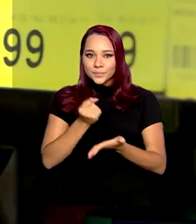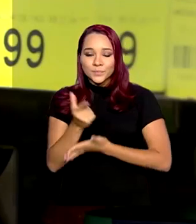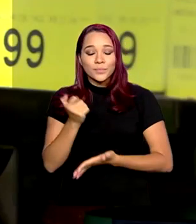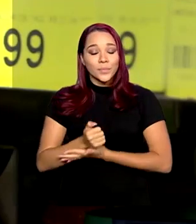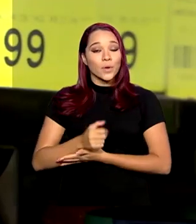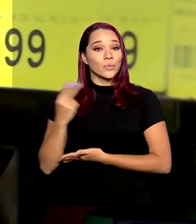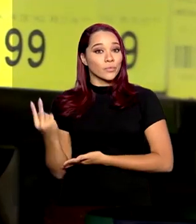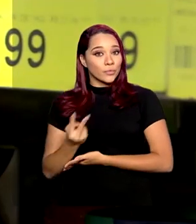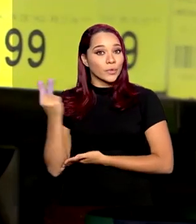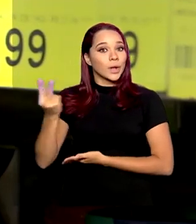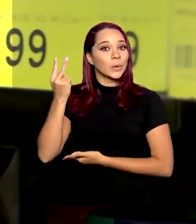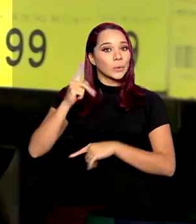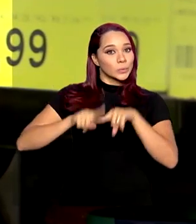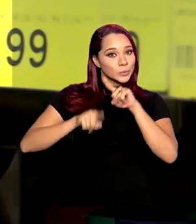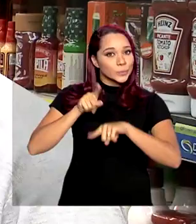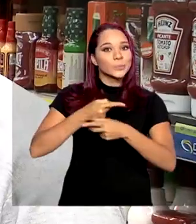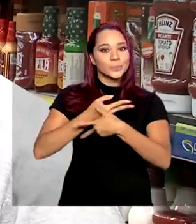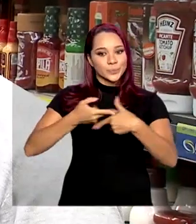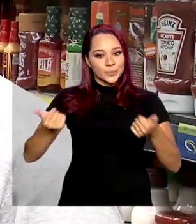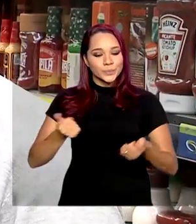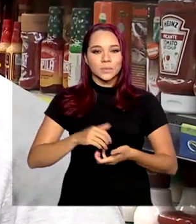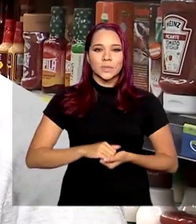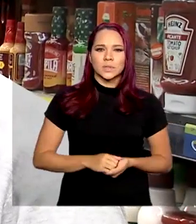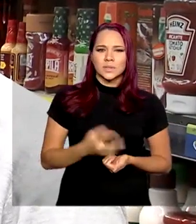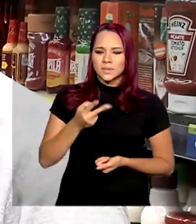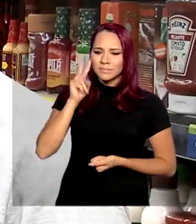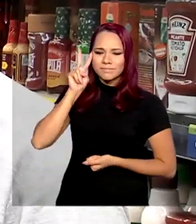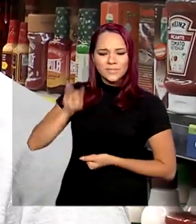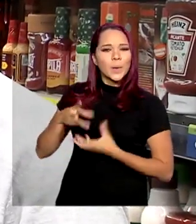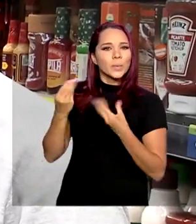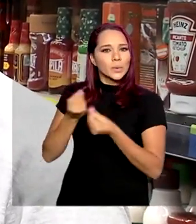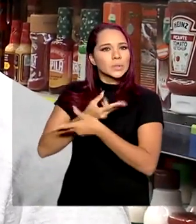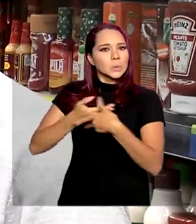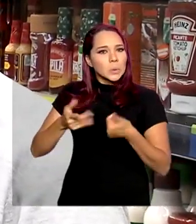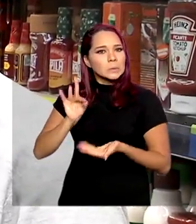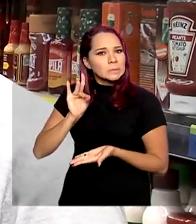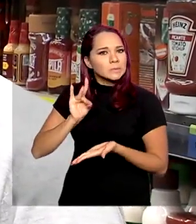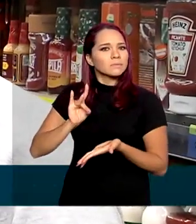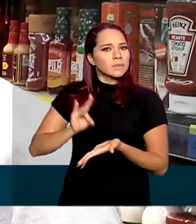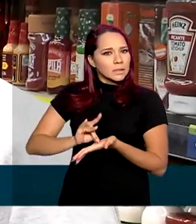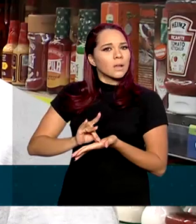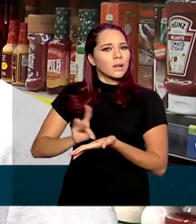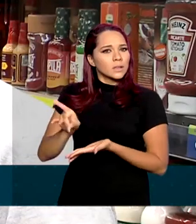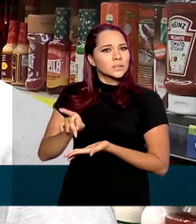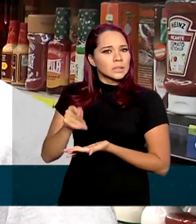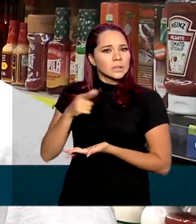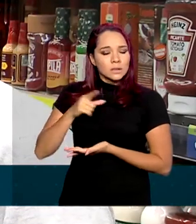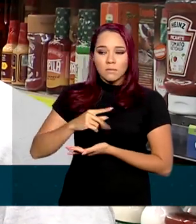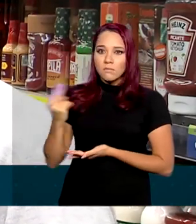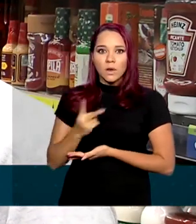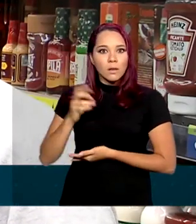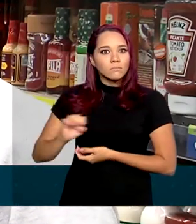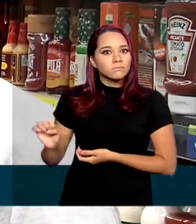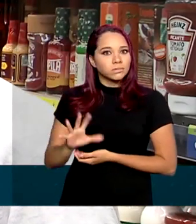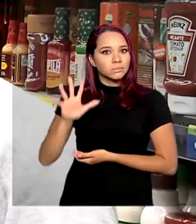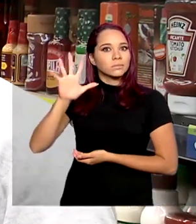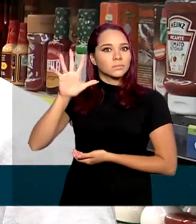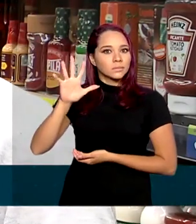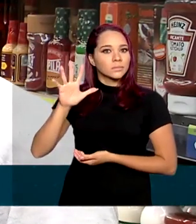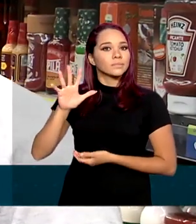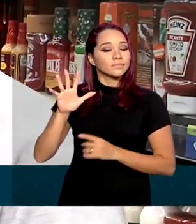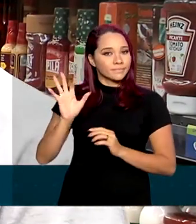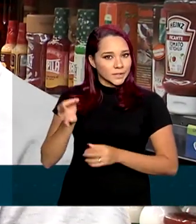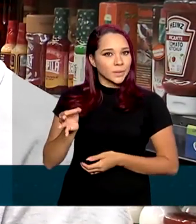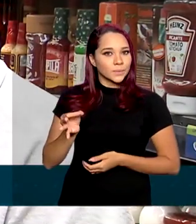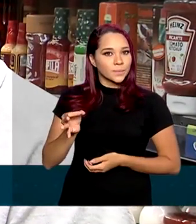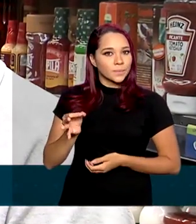os preços dos produtos. Se a gente for verificar, muitas coisas realmente estão com preços muito elevados, certo?